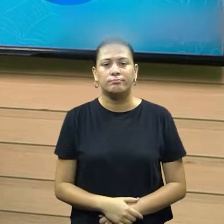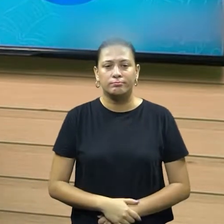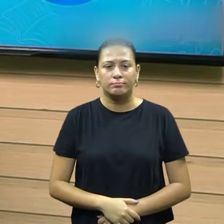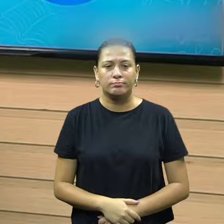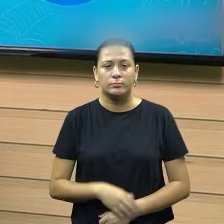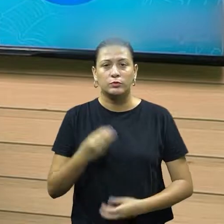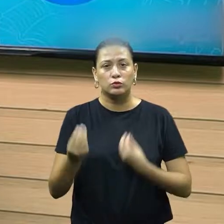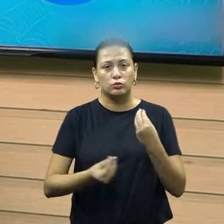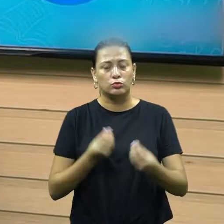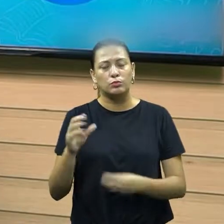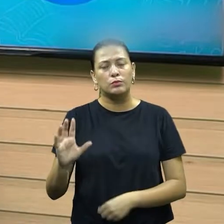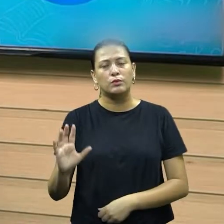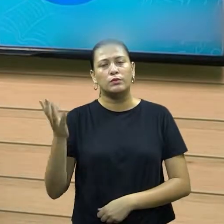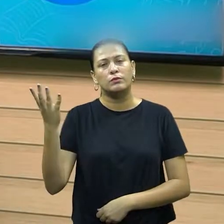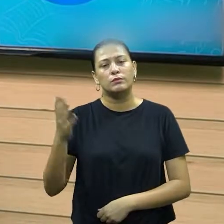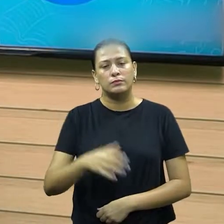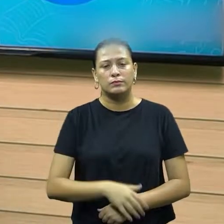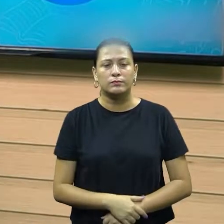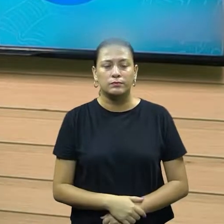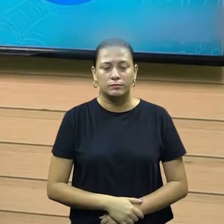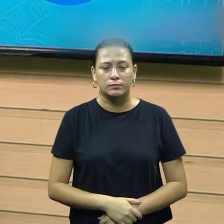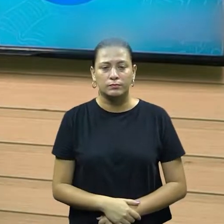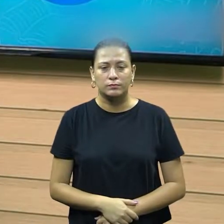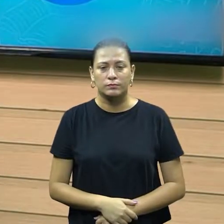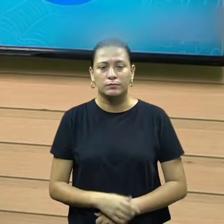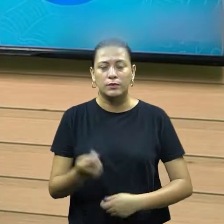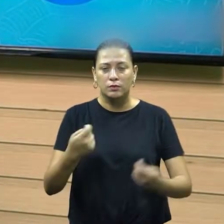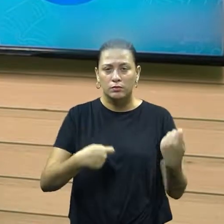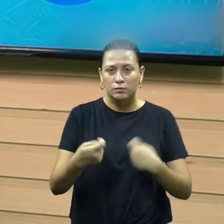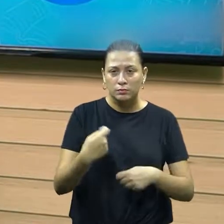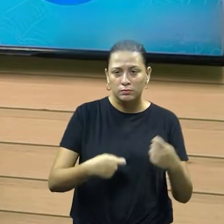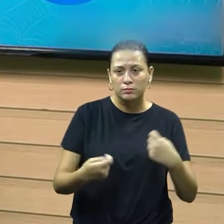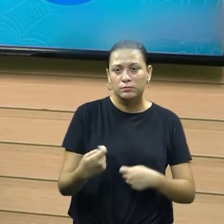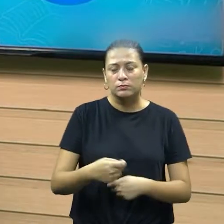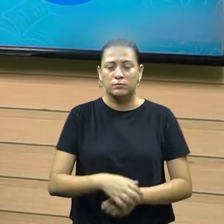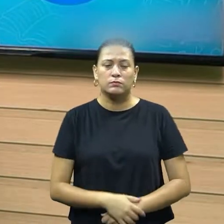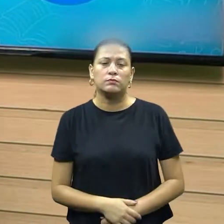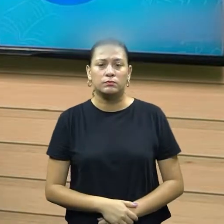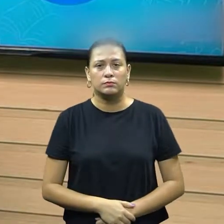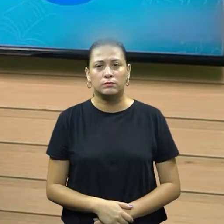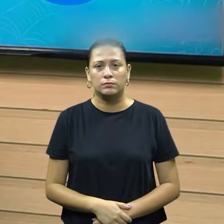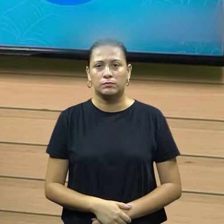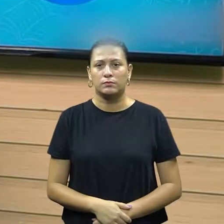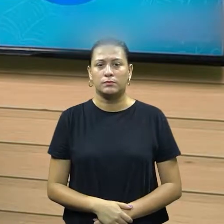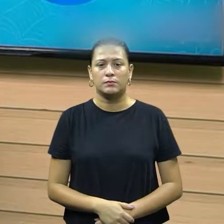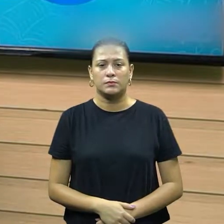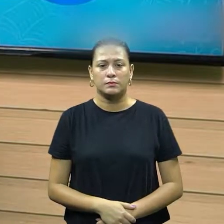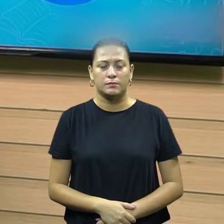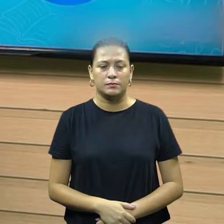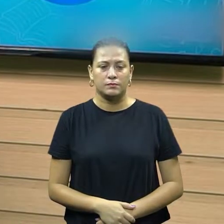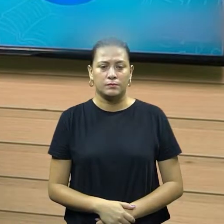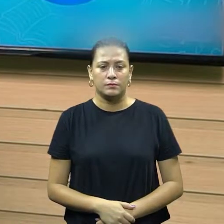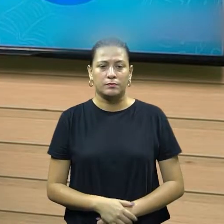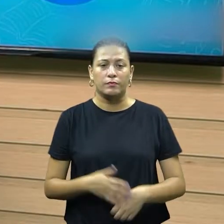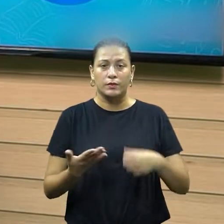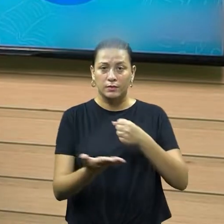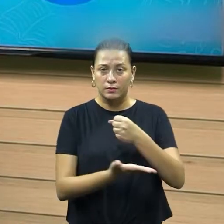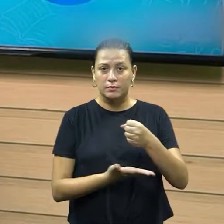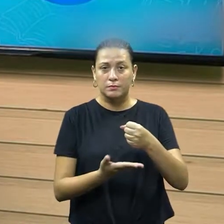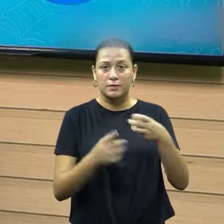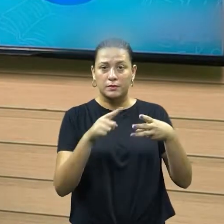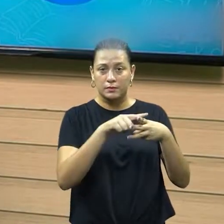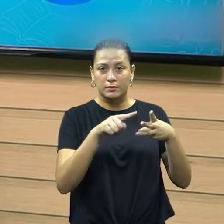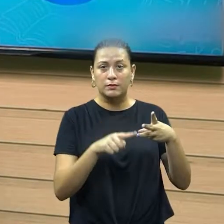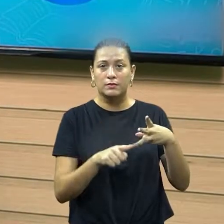esse processo social, que ele chama de negociação, ela acontece e que ela precisa e que ela, e segundo ele, se baseia em